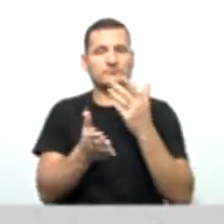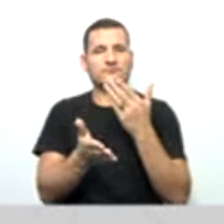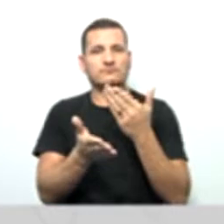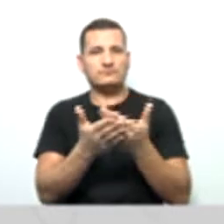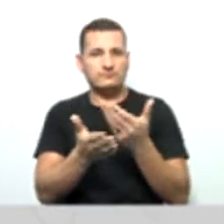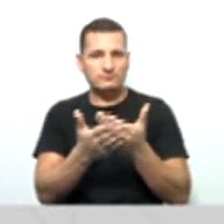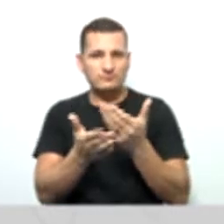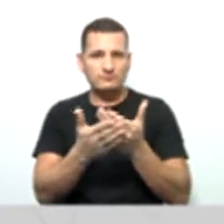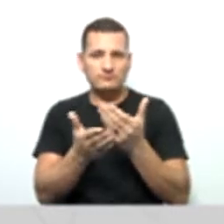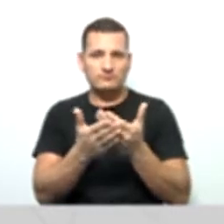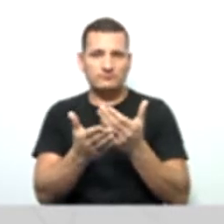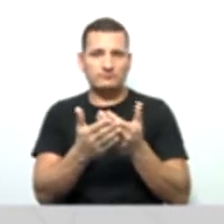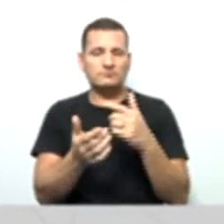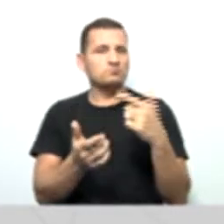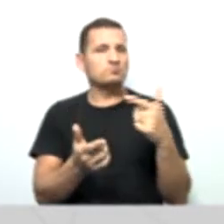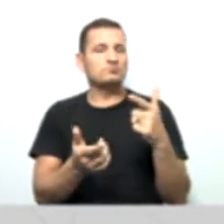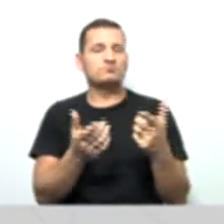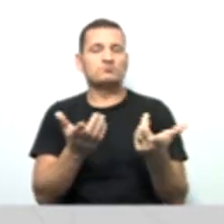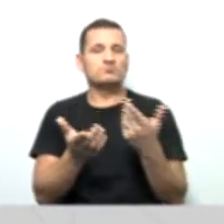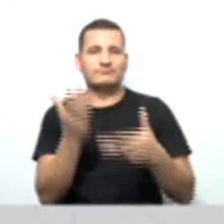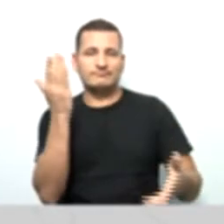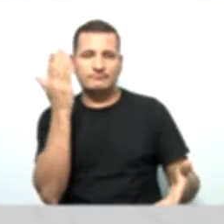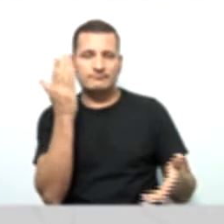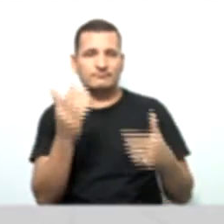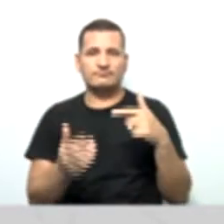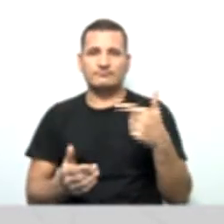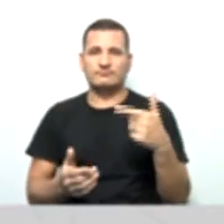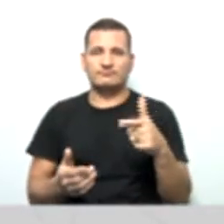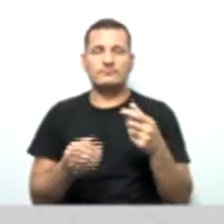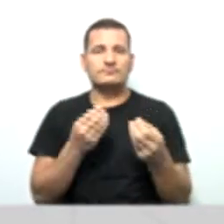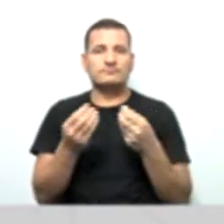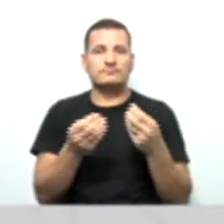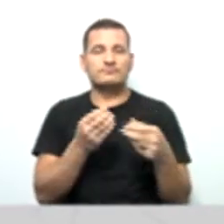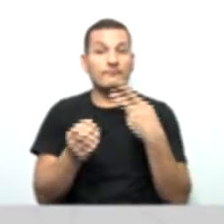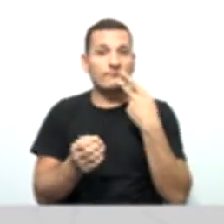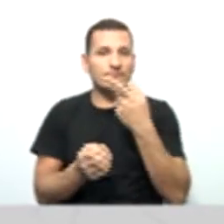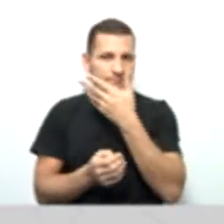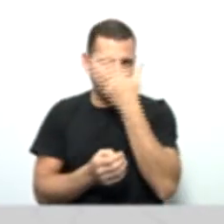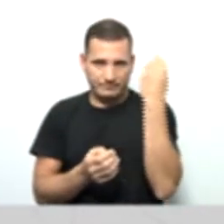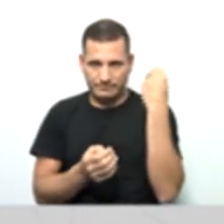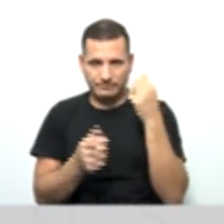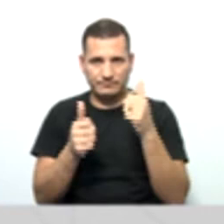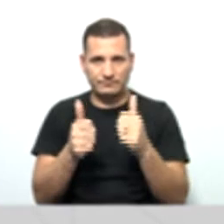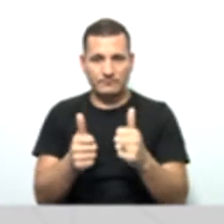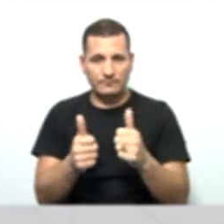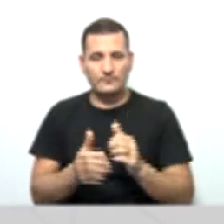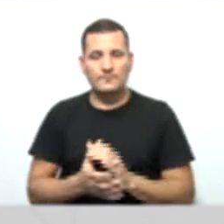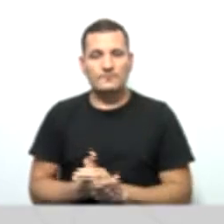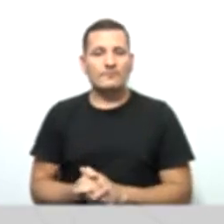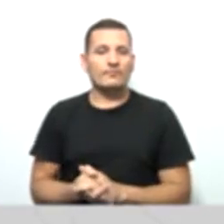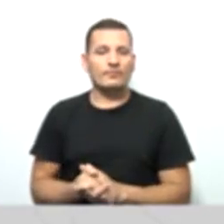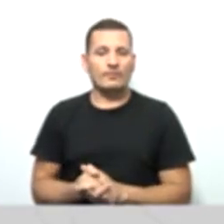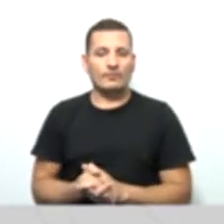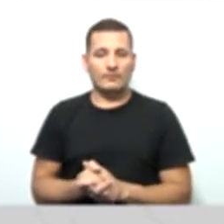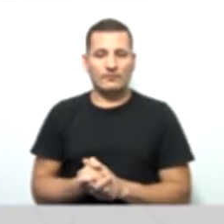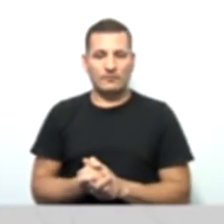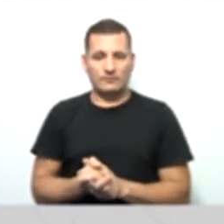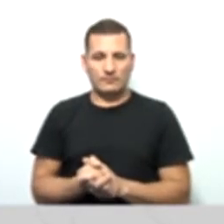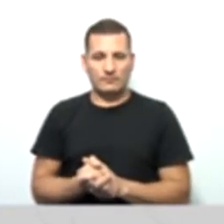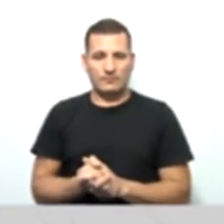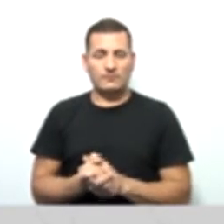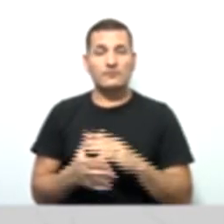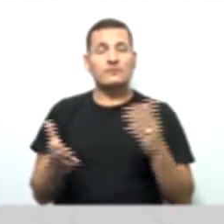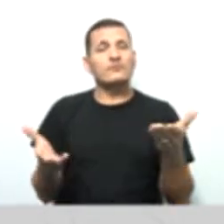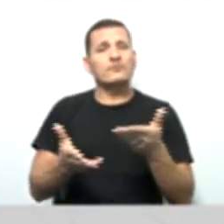como perder. Não tem como dizer que esqueceu. Certo gente? Então vamos lá. Vamos ir